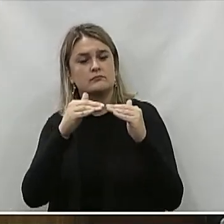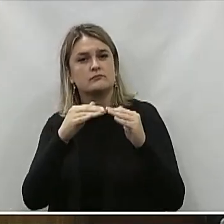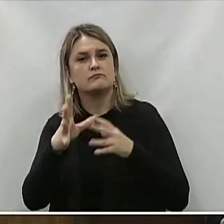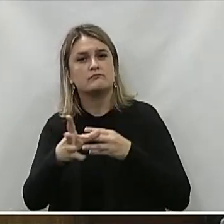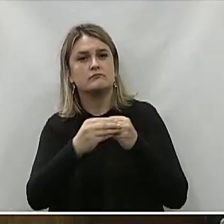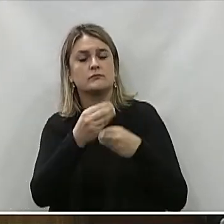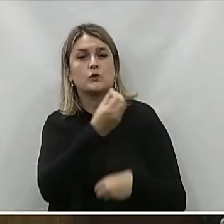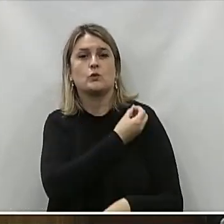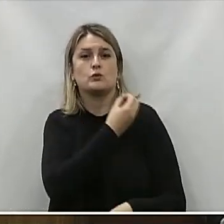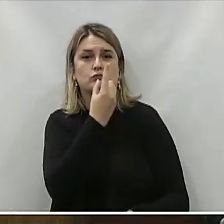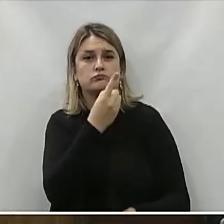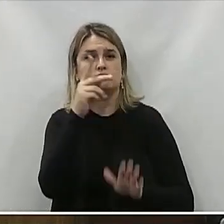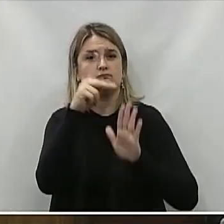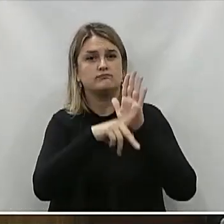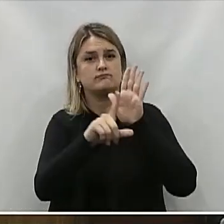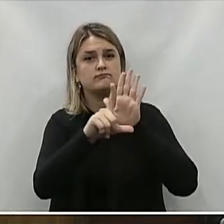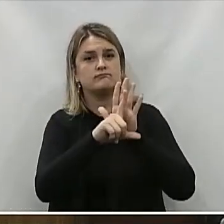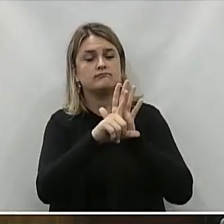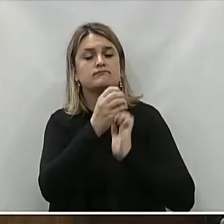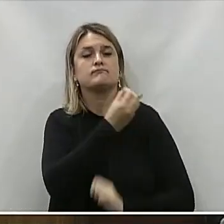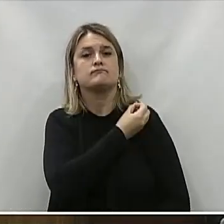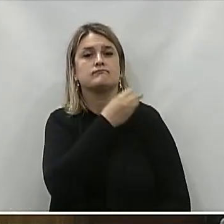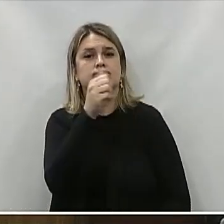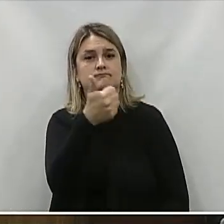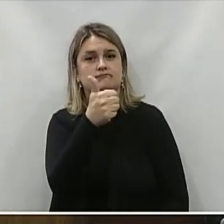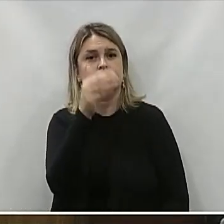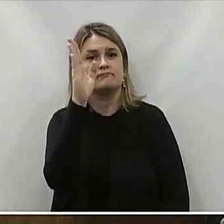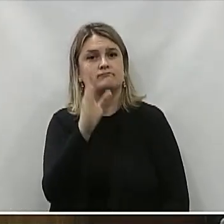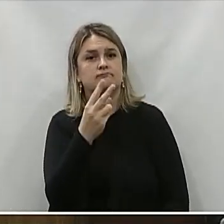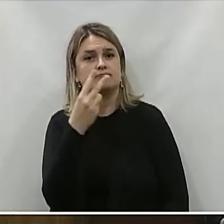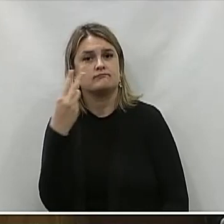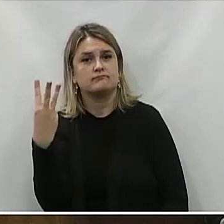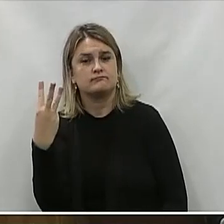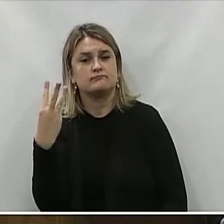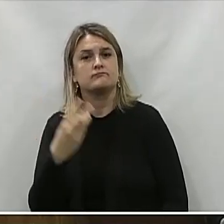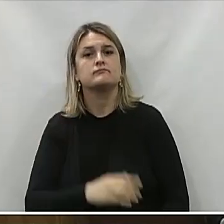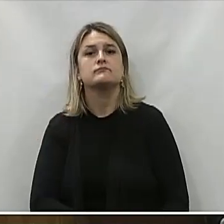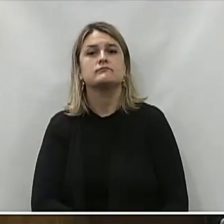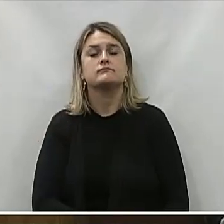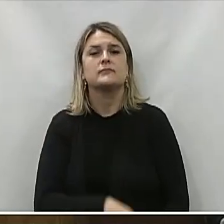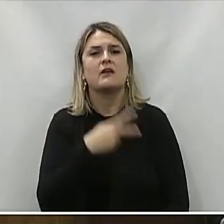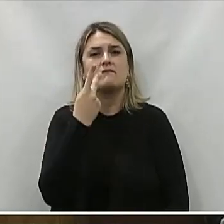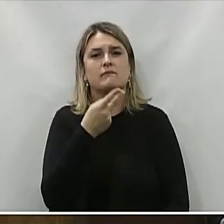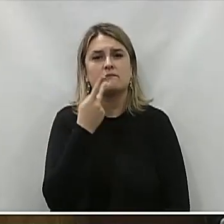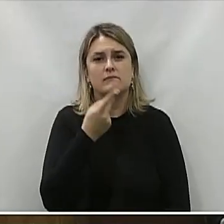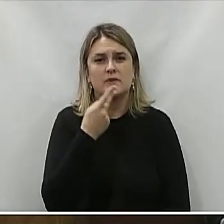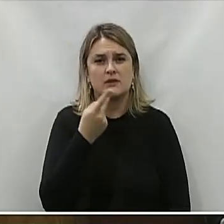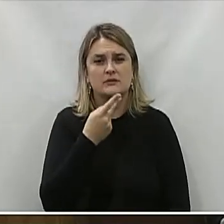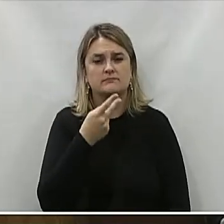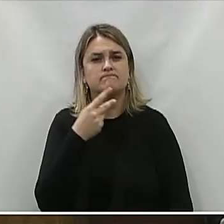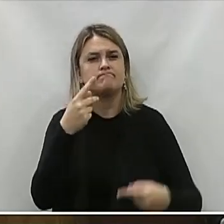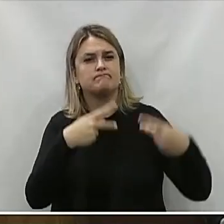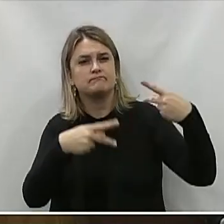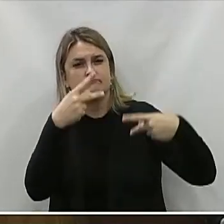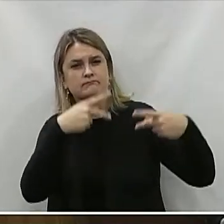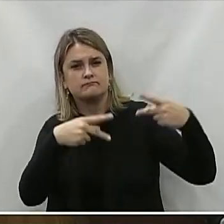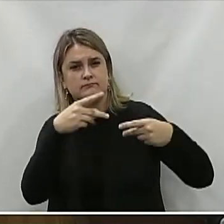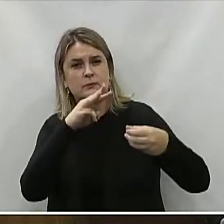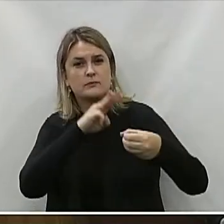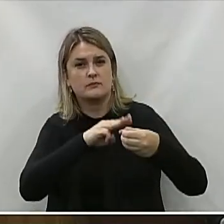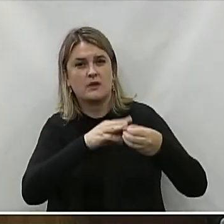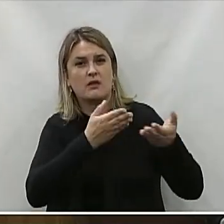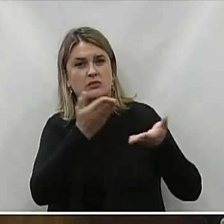A emenda Número 1 Do projeto De lei ordinária Número 11 De 2023 Que dispõe Sobre a política municipal De